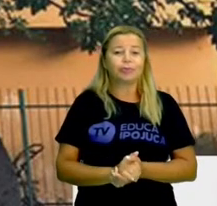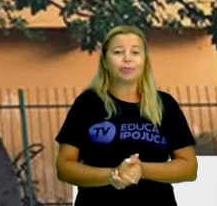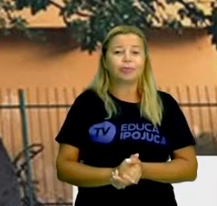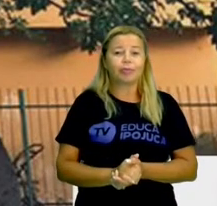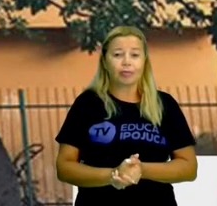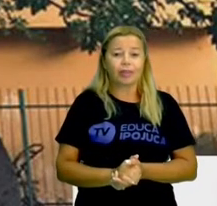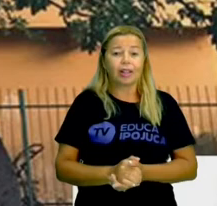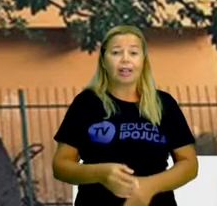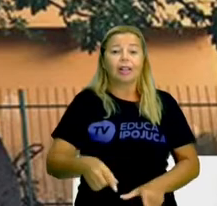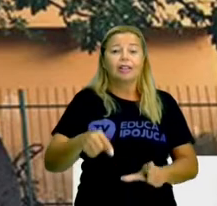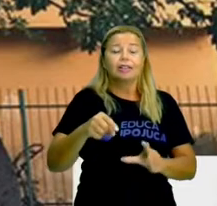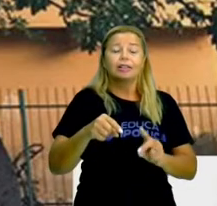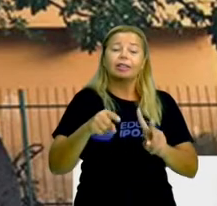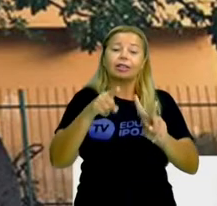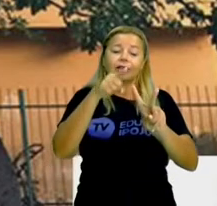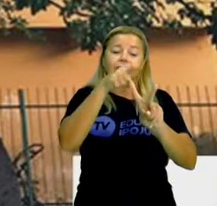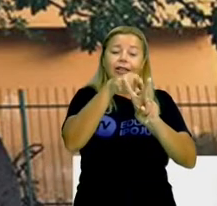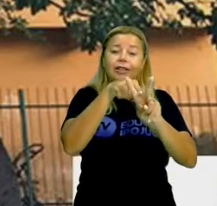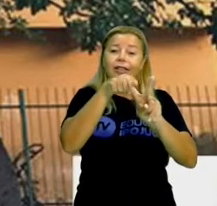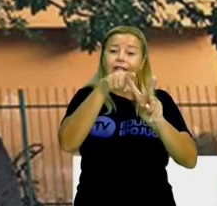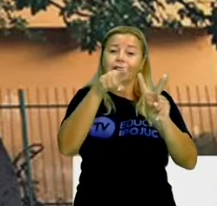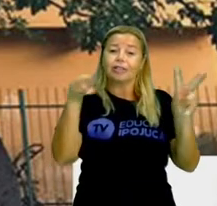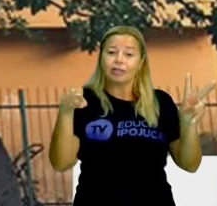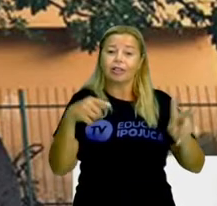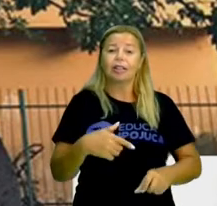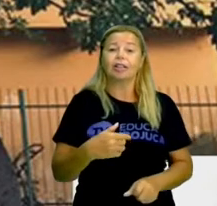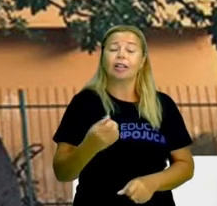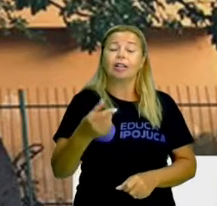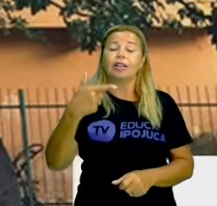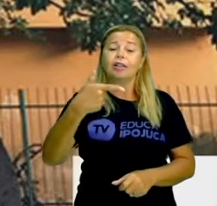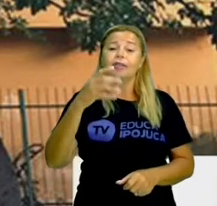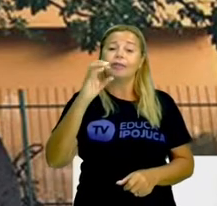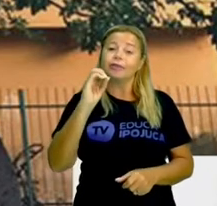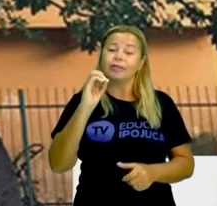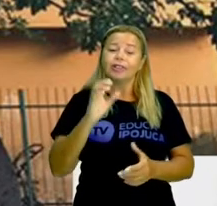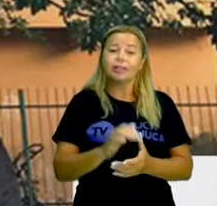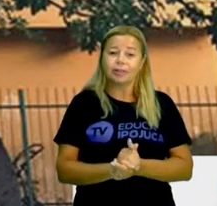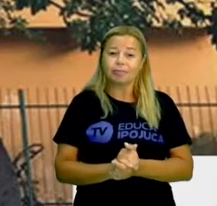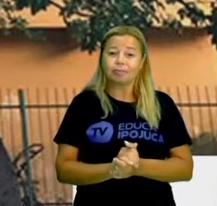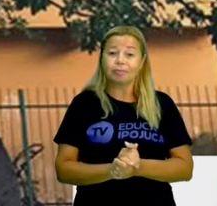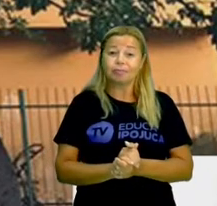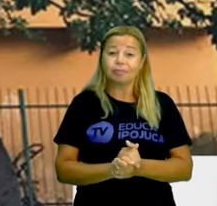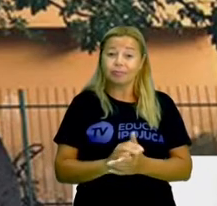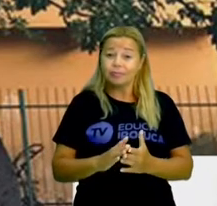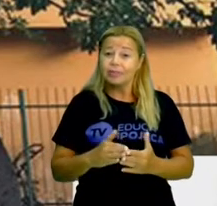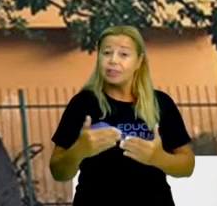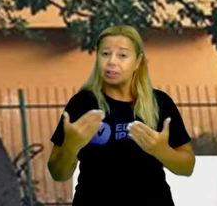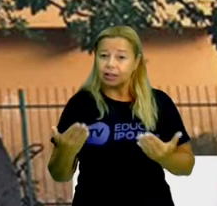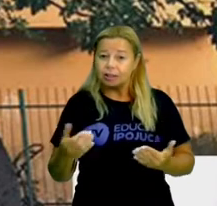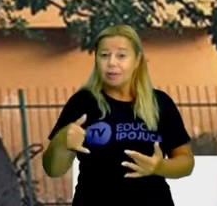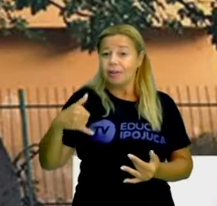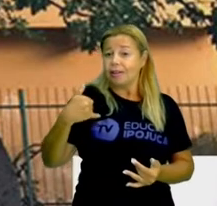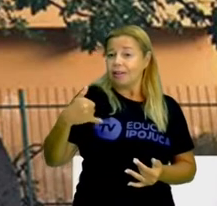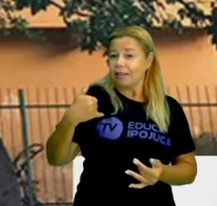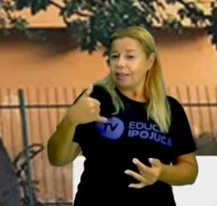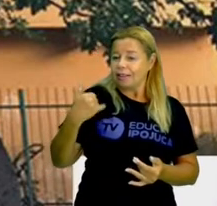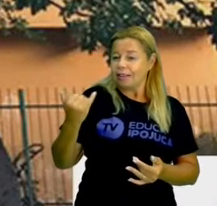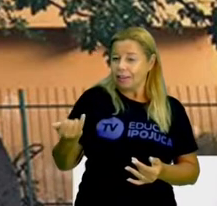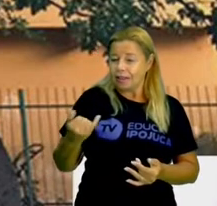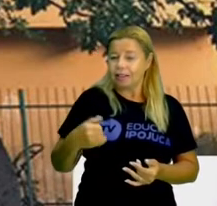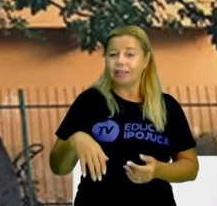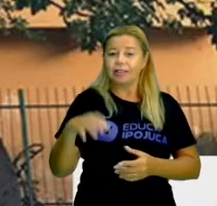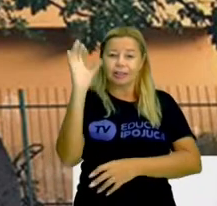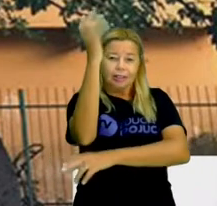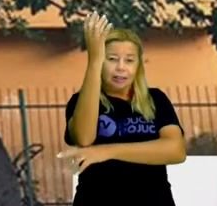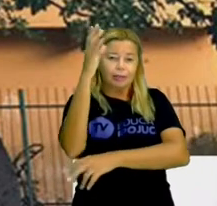tem, por raiz quadrada, o valor 20. Pois é. O valor da idade aproximada do